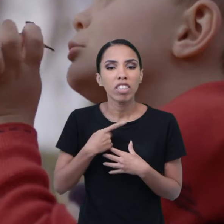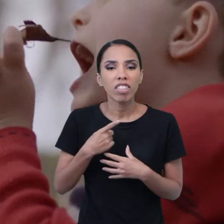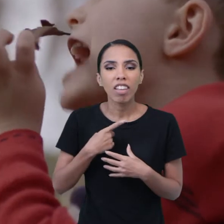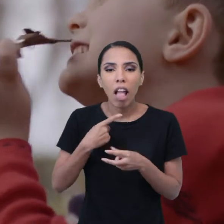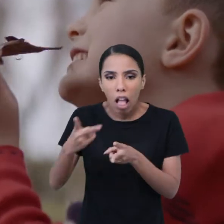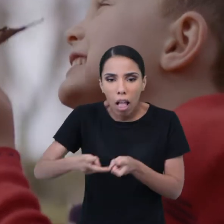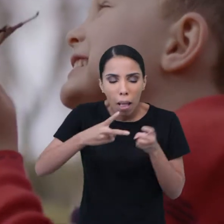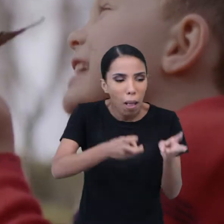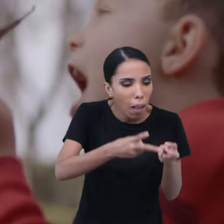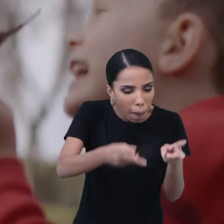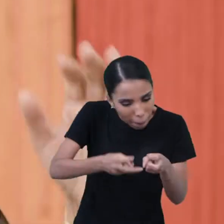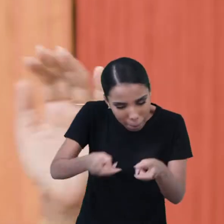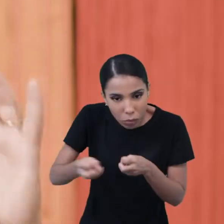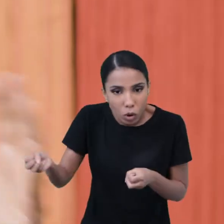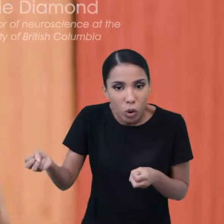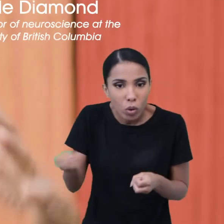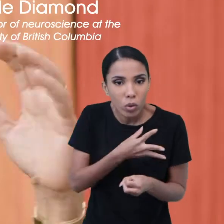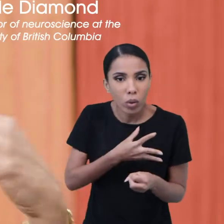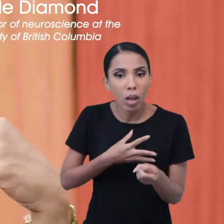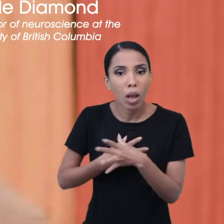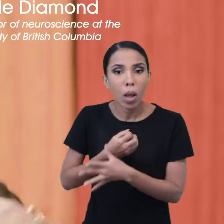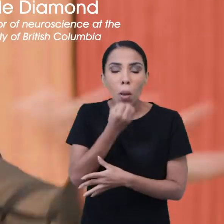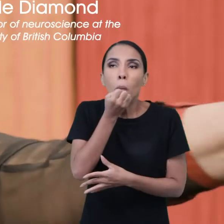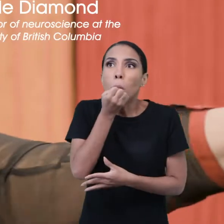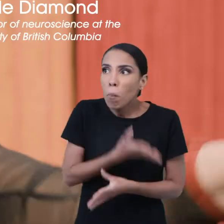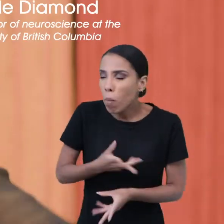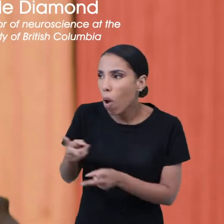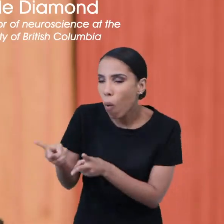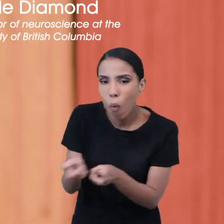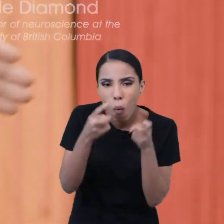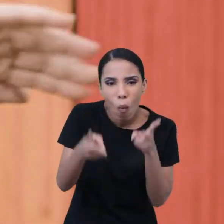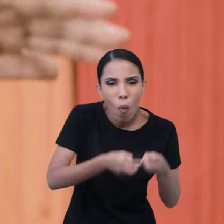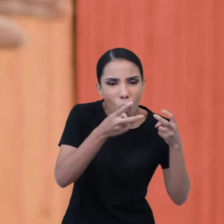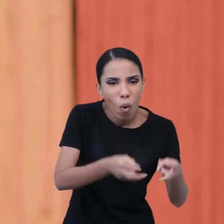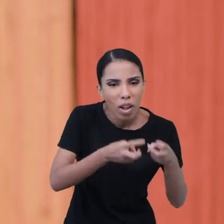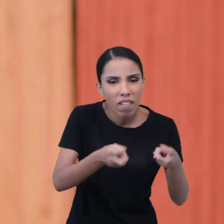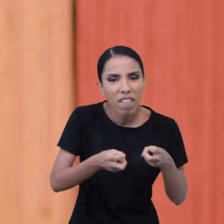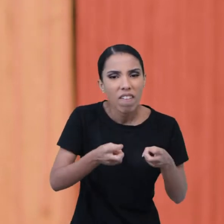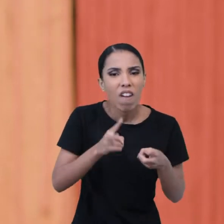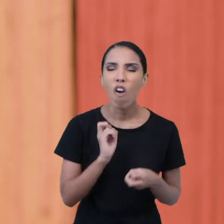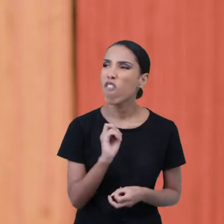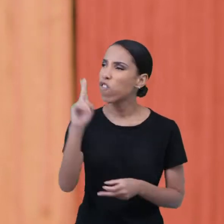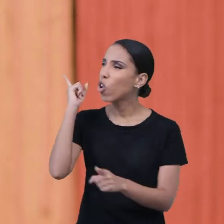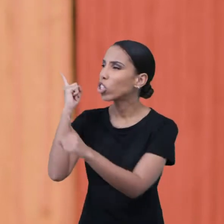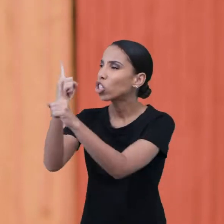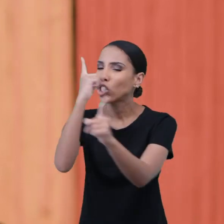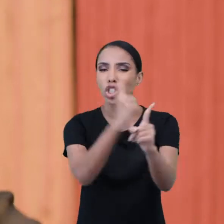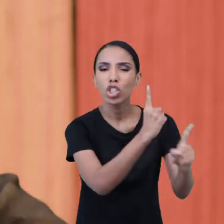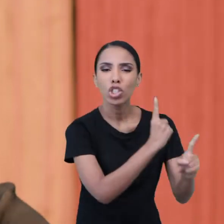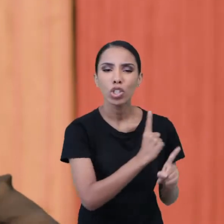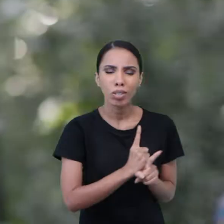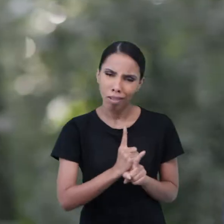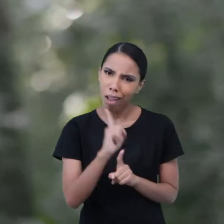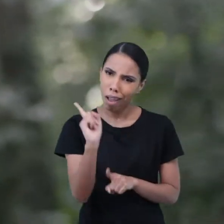que nunca viram. É tão bom ser um explorador. Adele Diamond. Eu vou descobrir o que está por